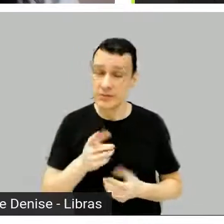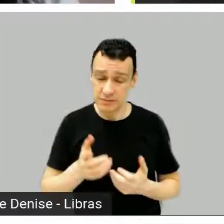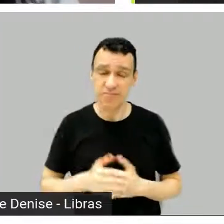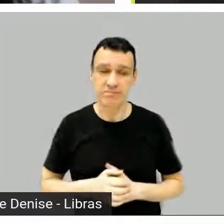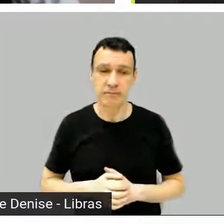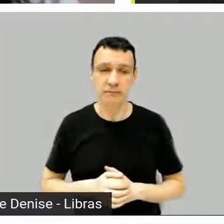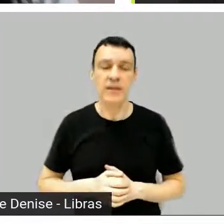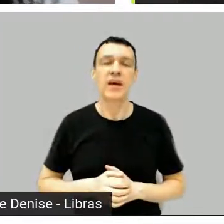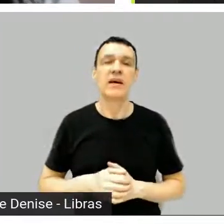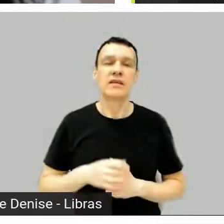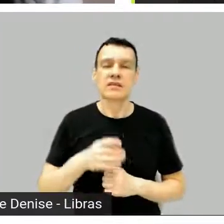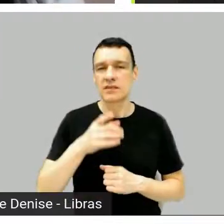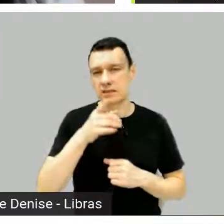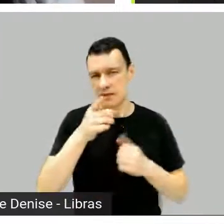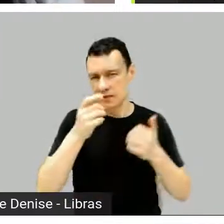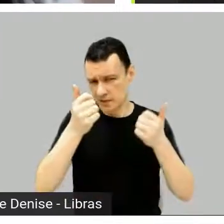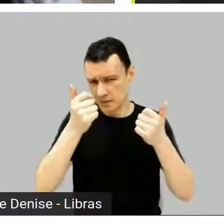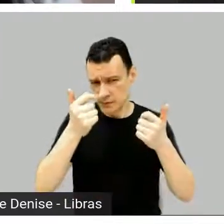do...